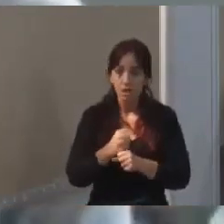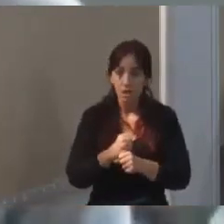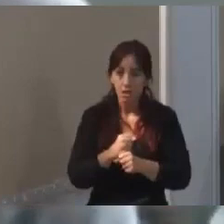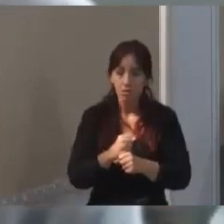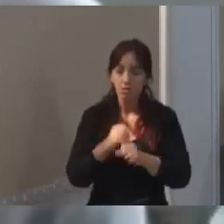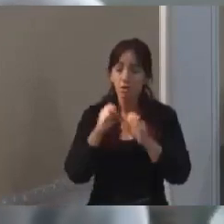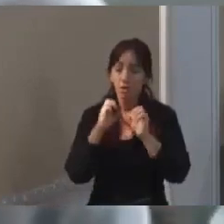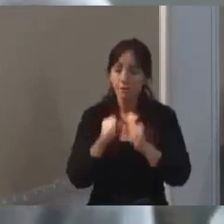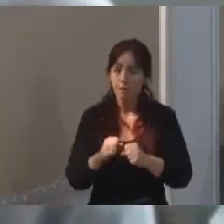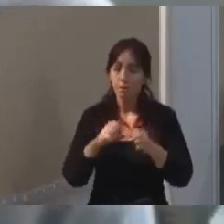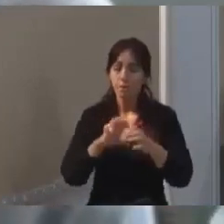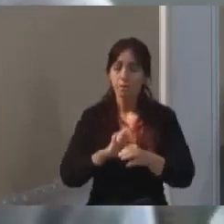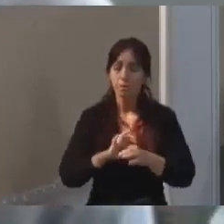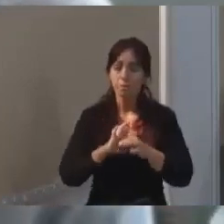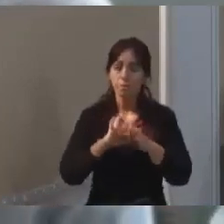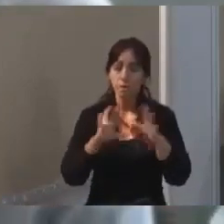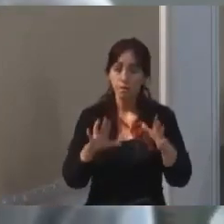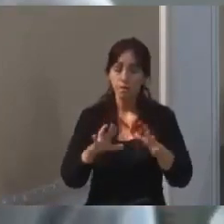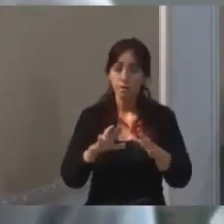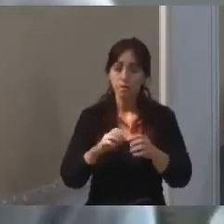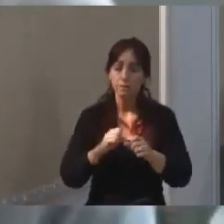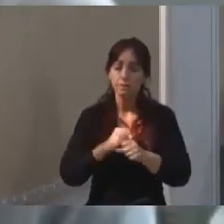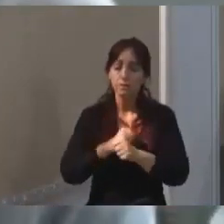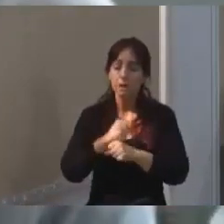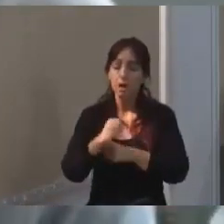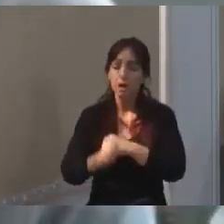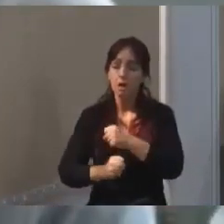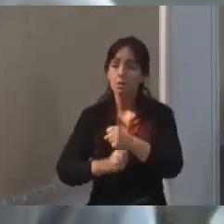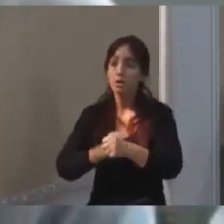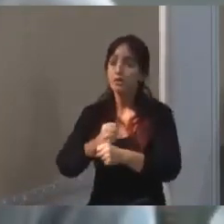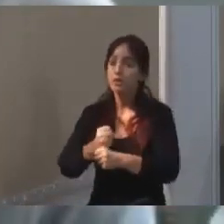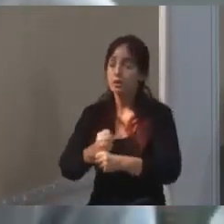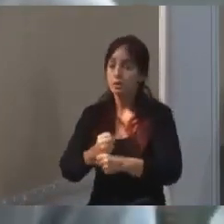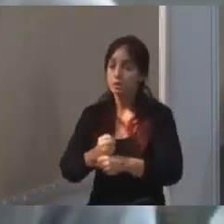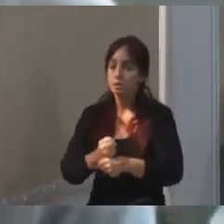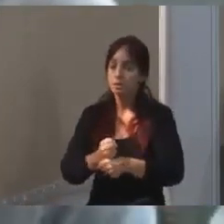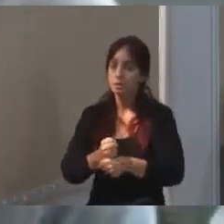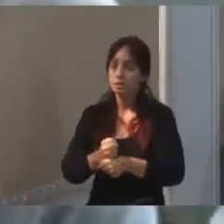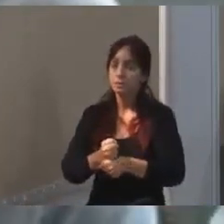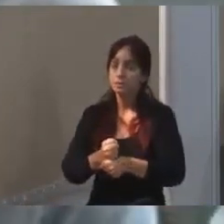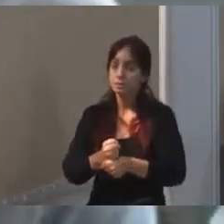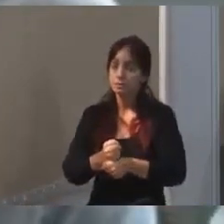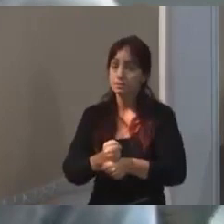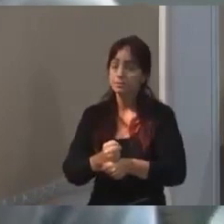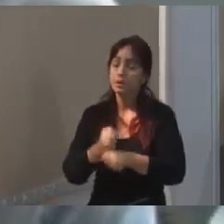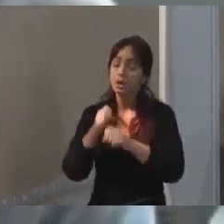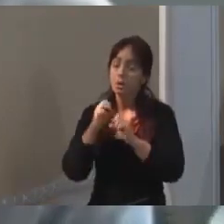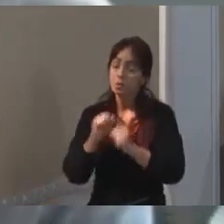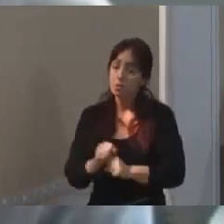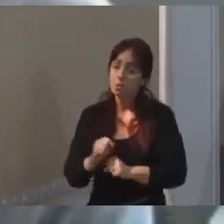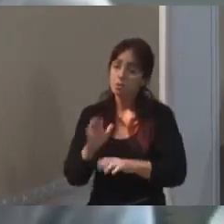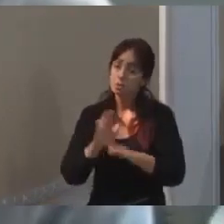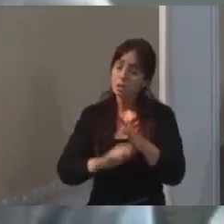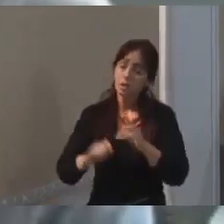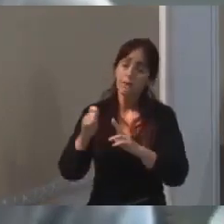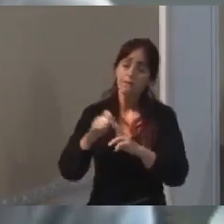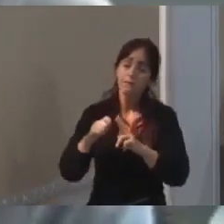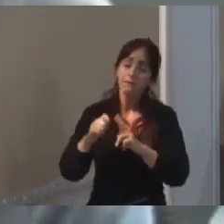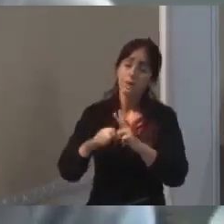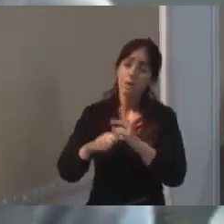permitir, no ano que vem, financiar esse déficit.